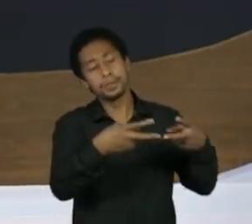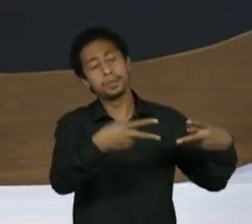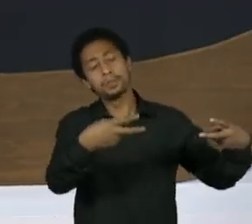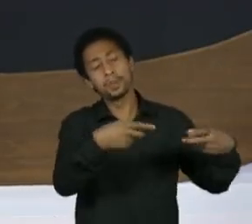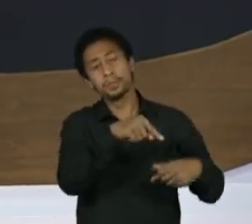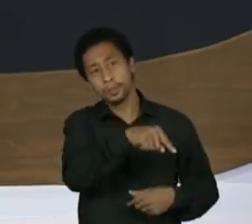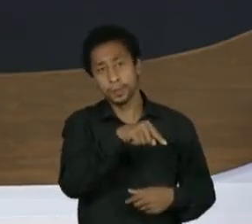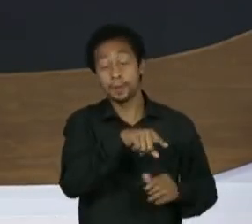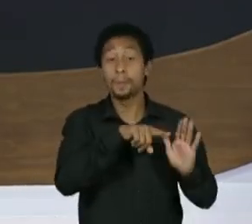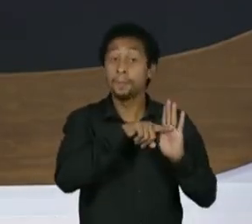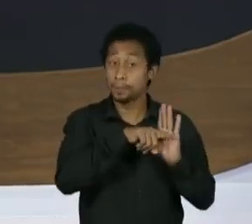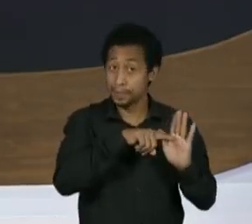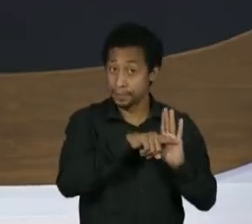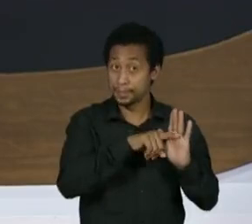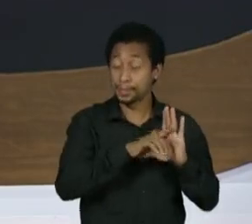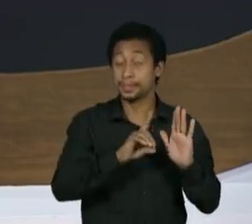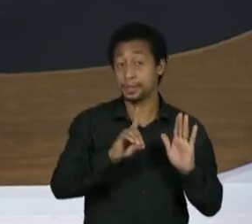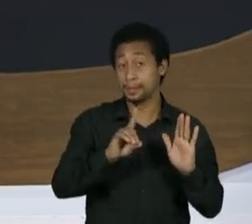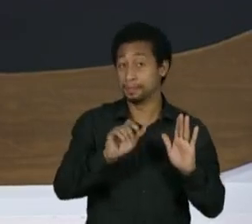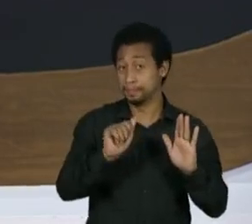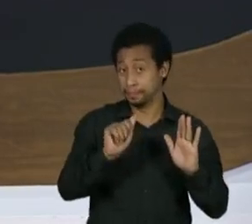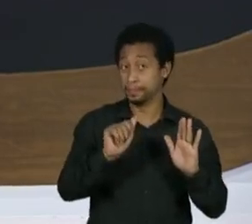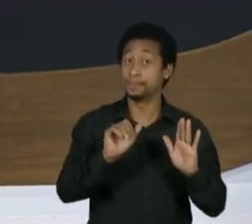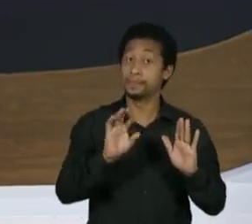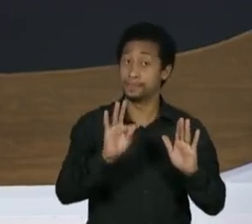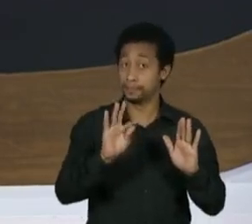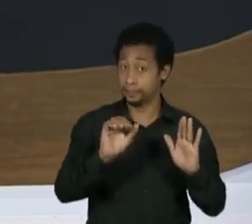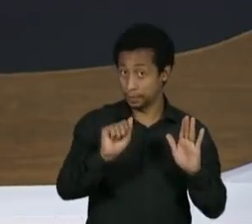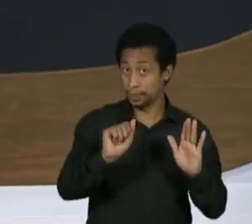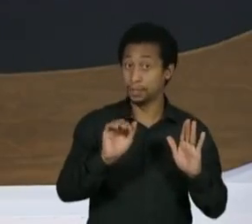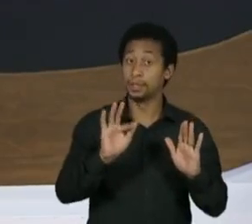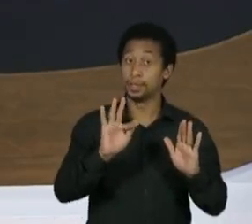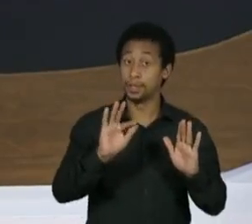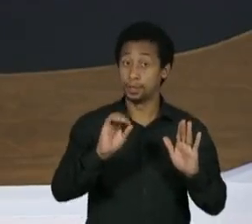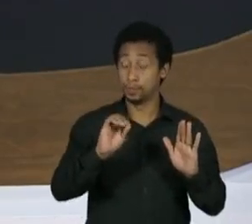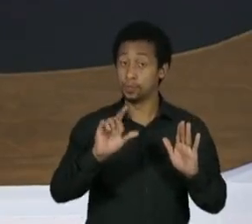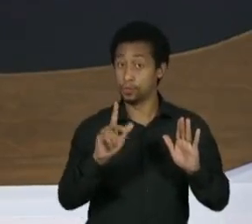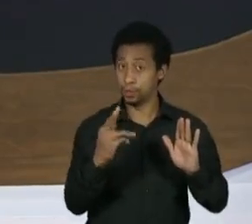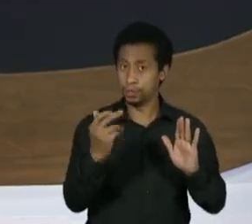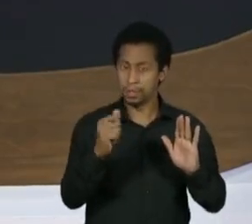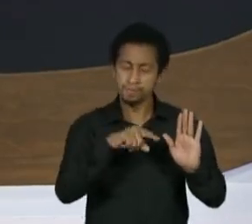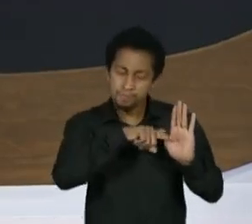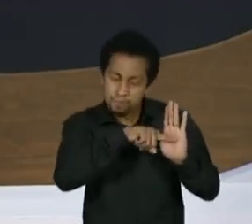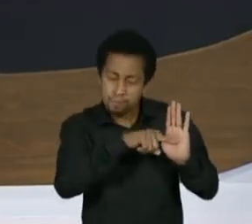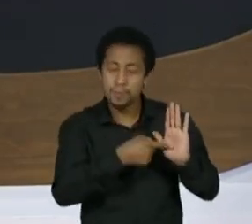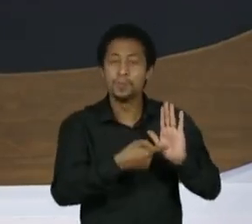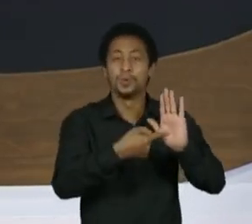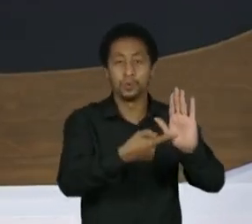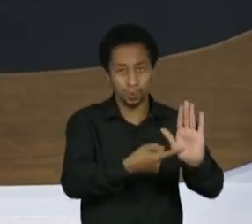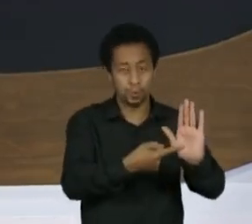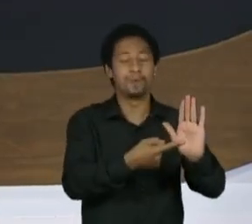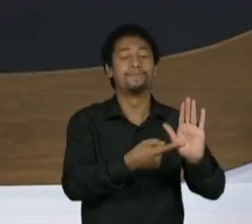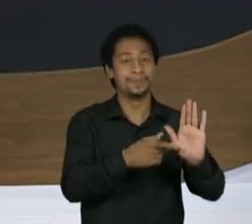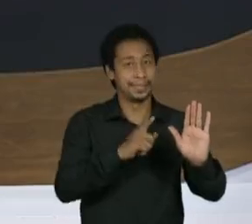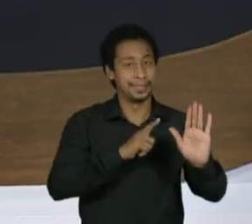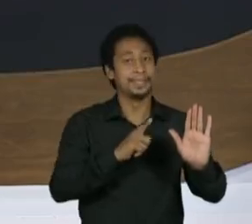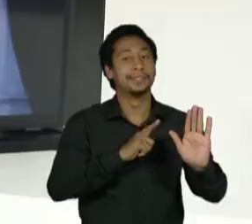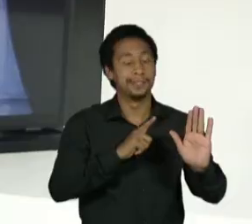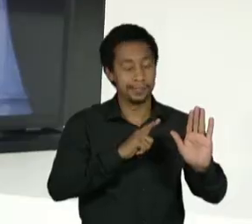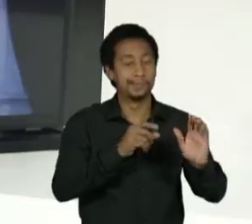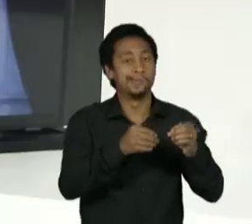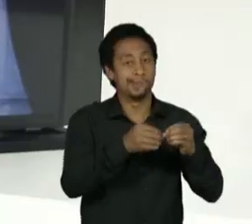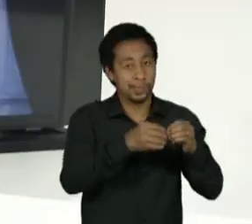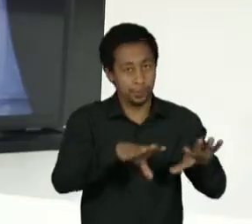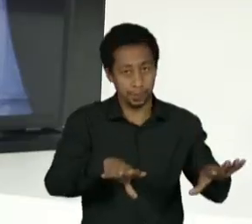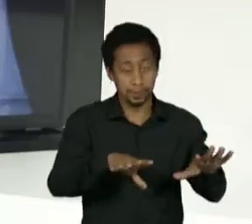pesquisa da Datafolha feita no fim de semana mostra um pouco o tamanho desse buraco, porque para 68% dos brasileiros